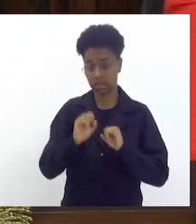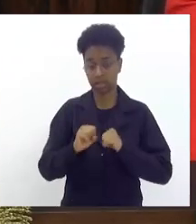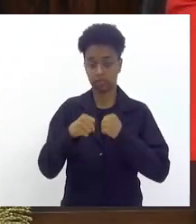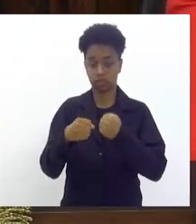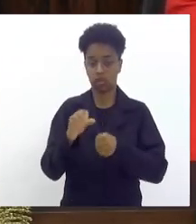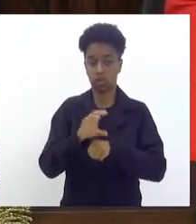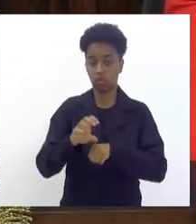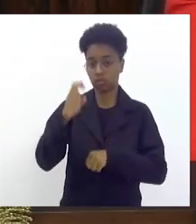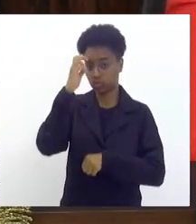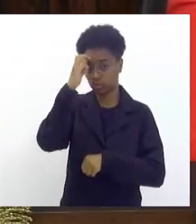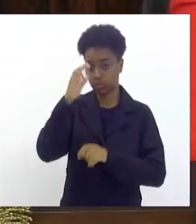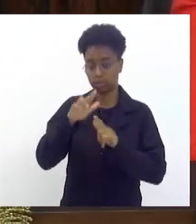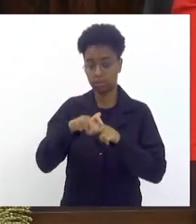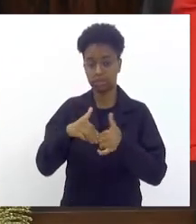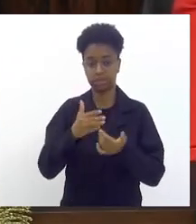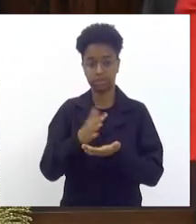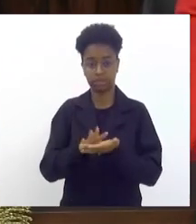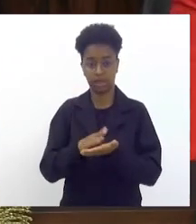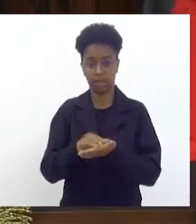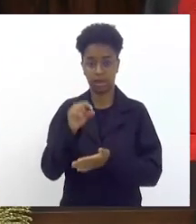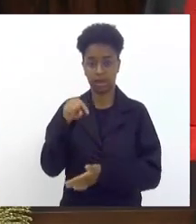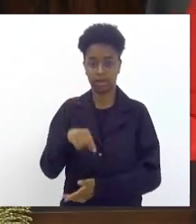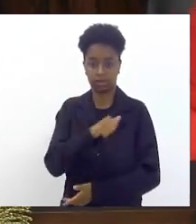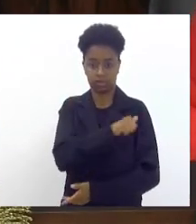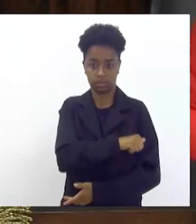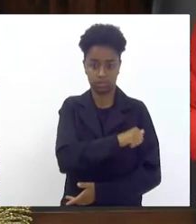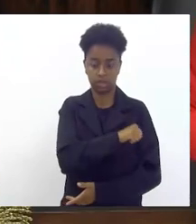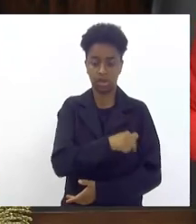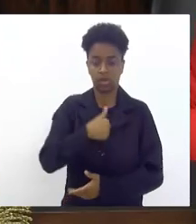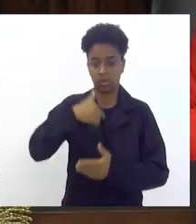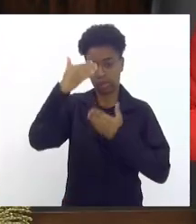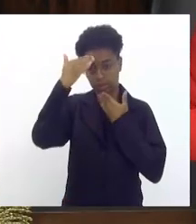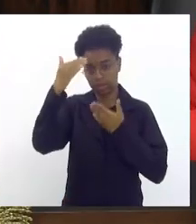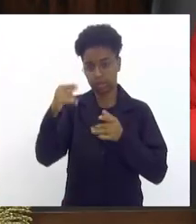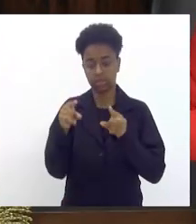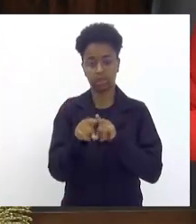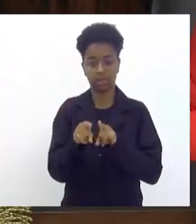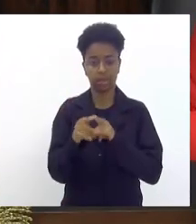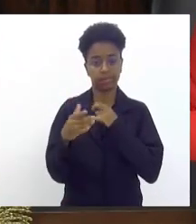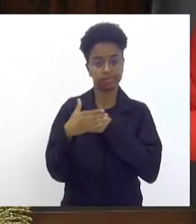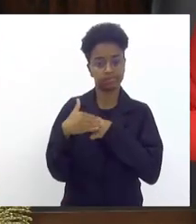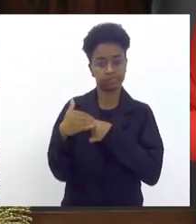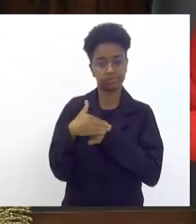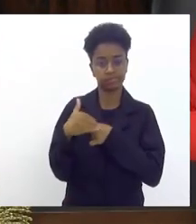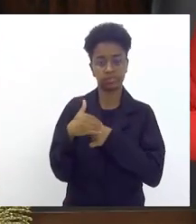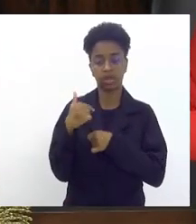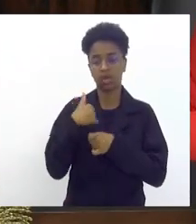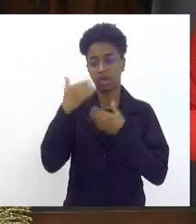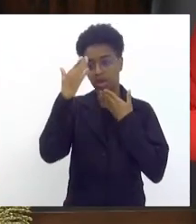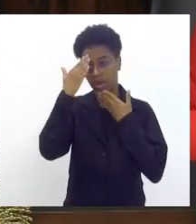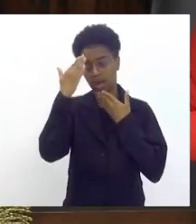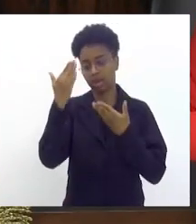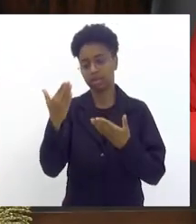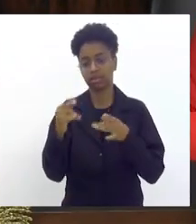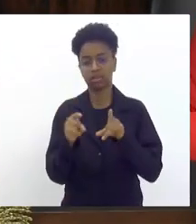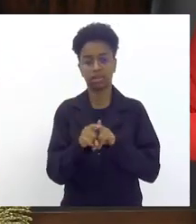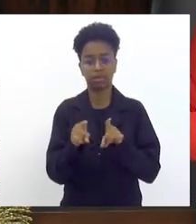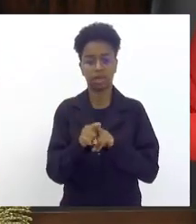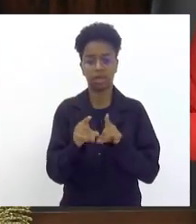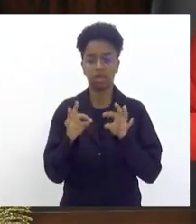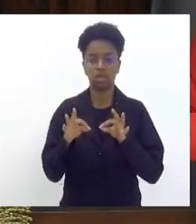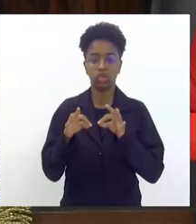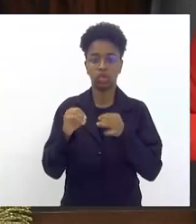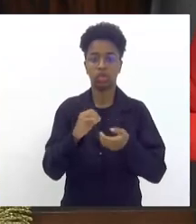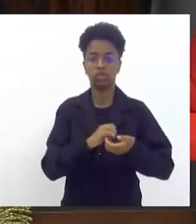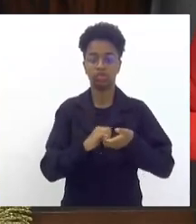pelo samba do estado do Rio de Janeiro quero agradecer e de maneira muito carinhosa agradecer a todos os